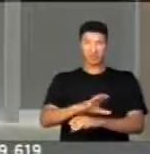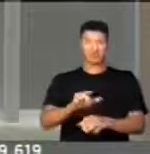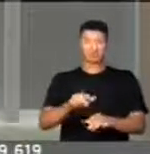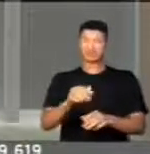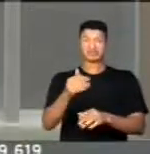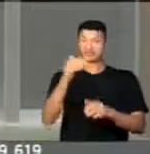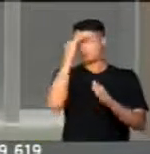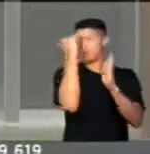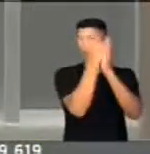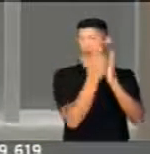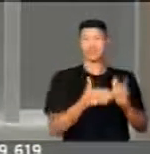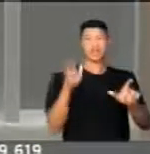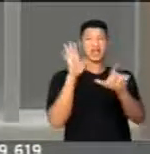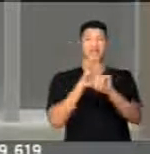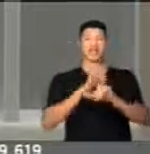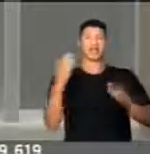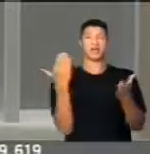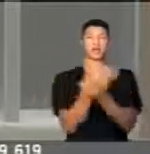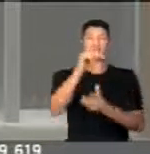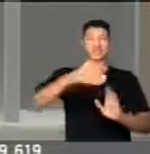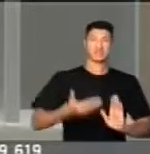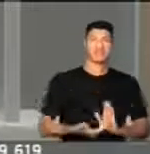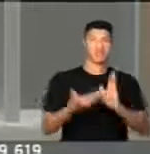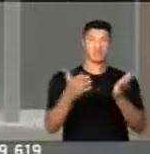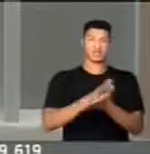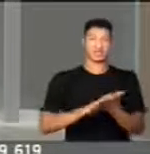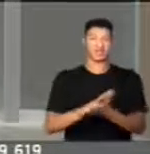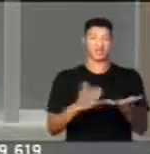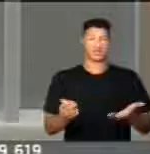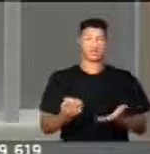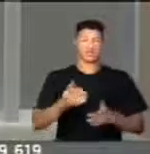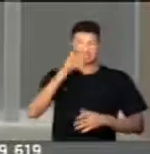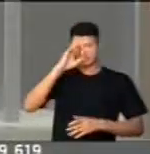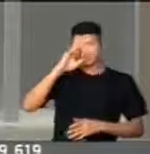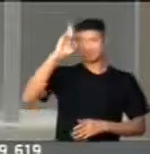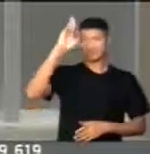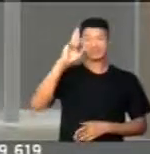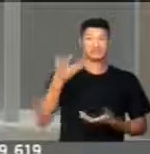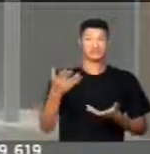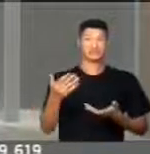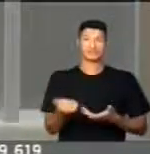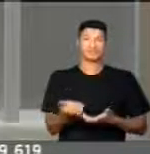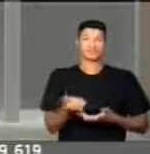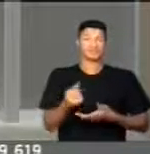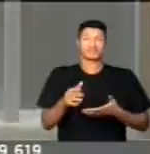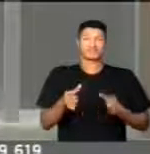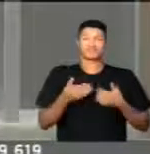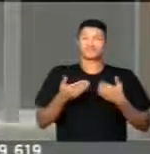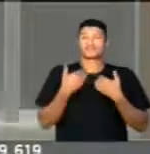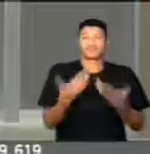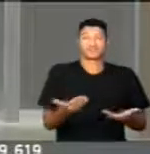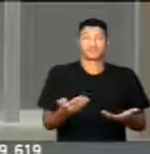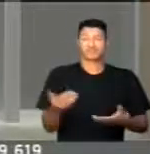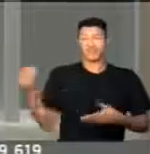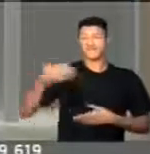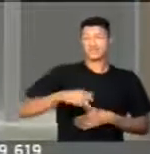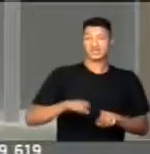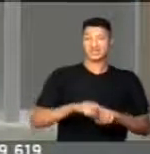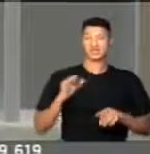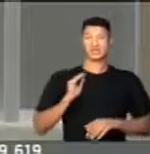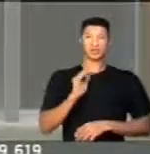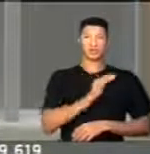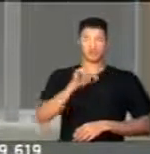não cumpre as leis aprovadas nessa casa. As autoridades se dão ao desplante de virem as